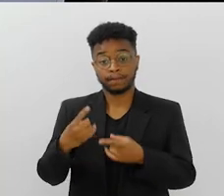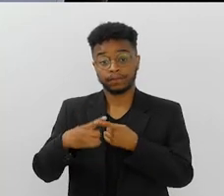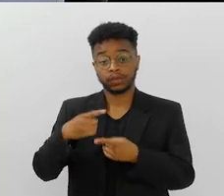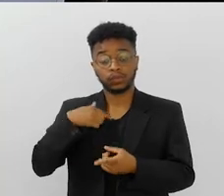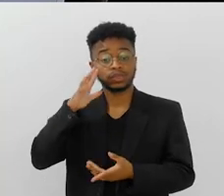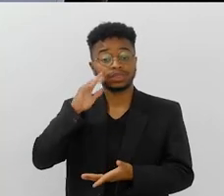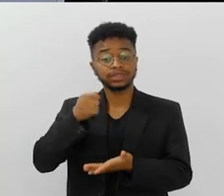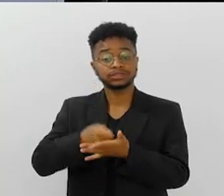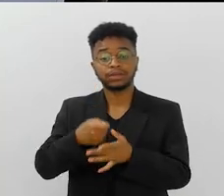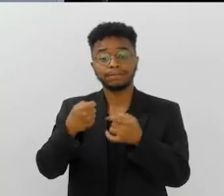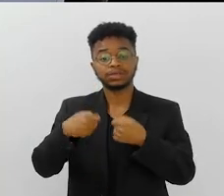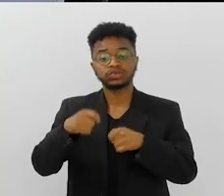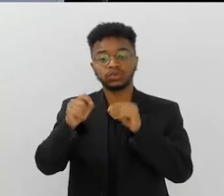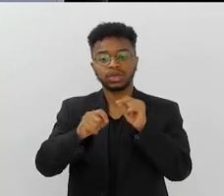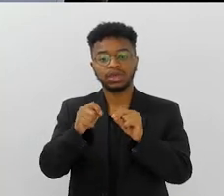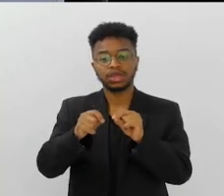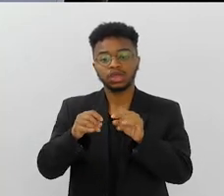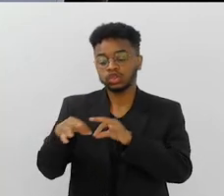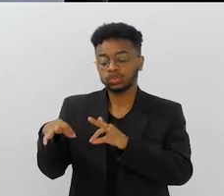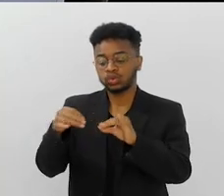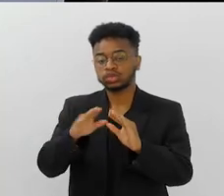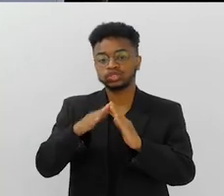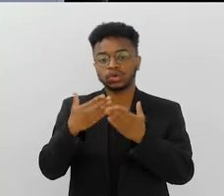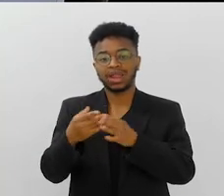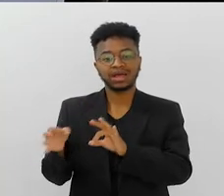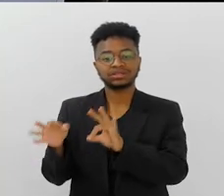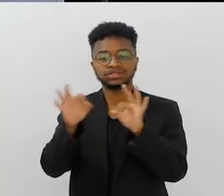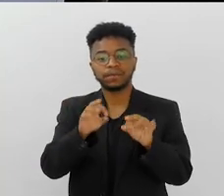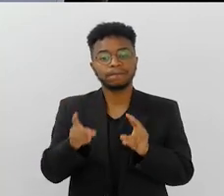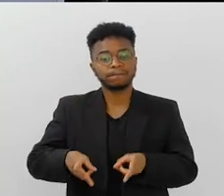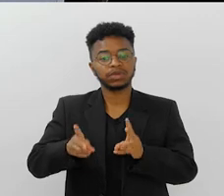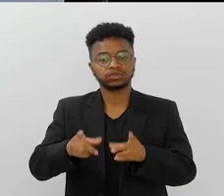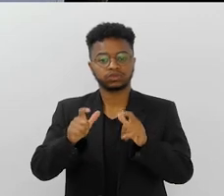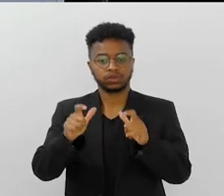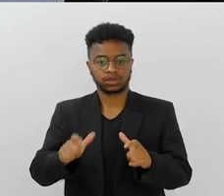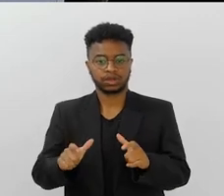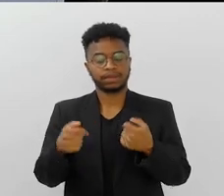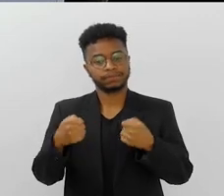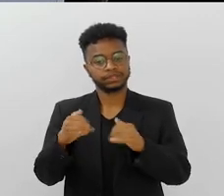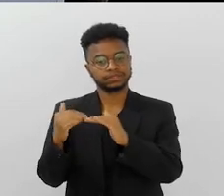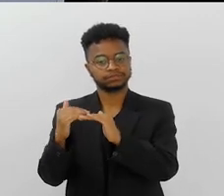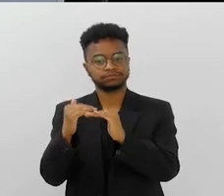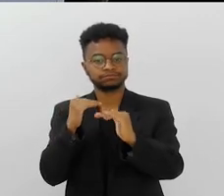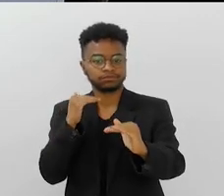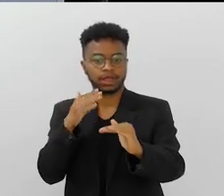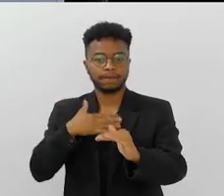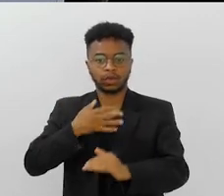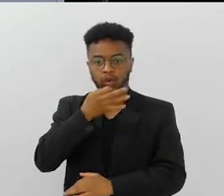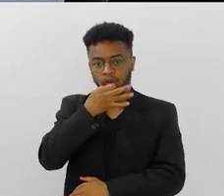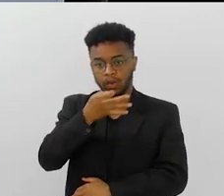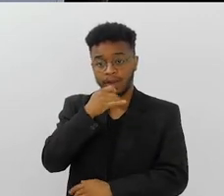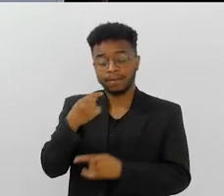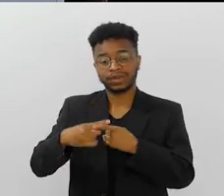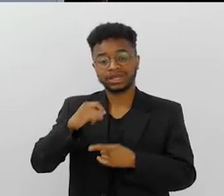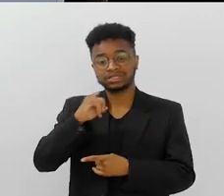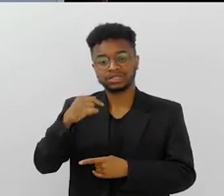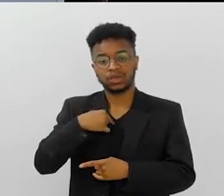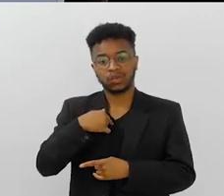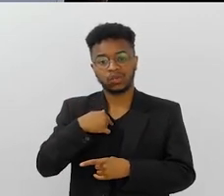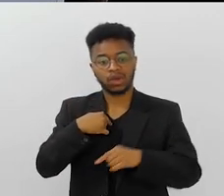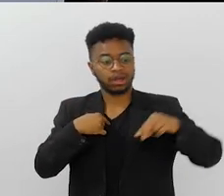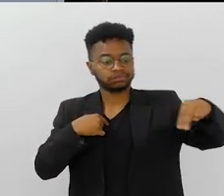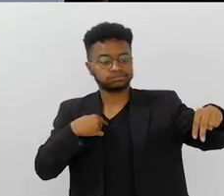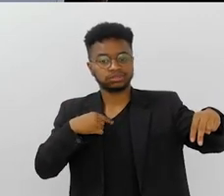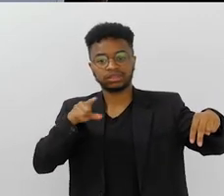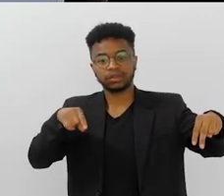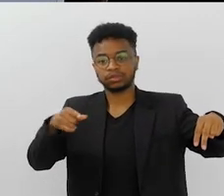Eu decidi que eu tinha que ver todas as escolas do mesmo ponto para ter um mínimo de igualdade no meu comentário. Se eu vejo uma do